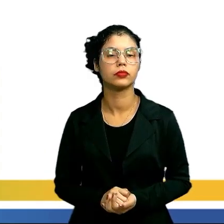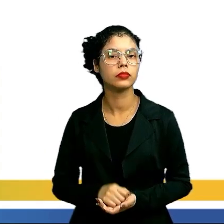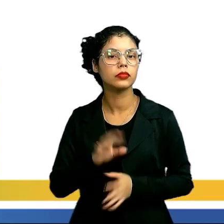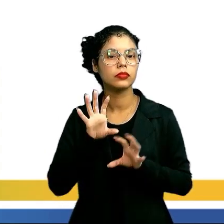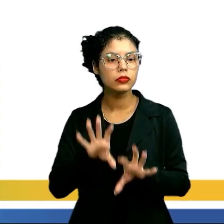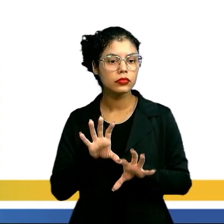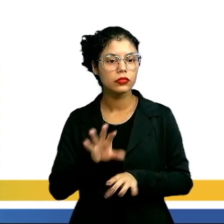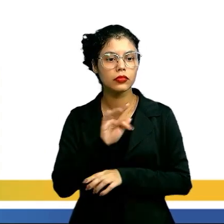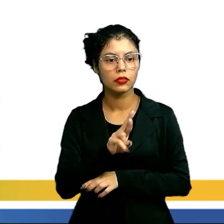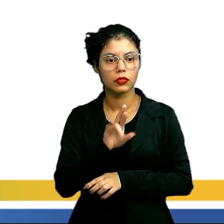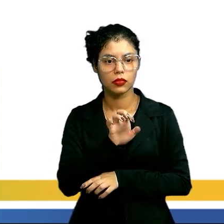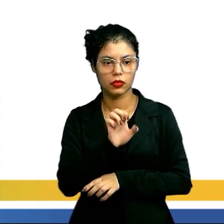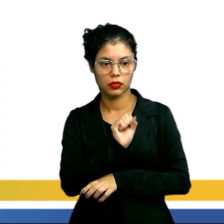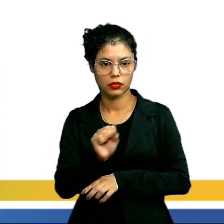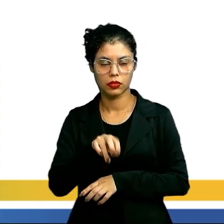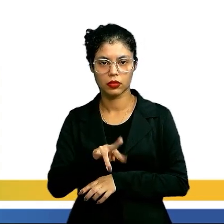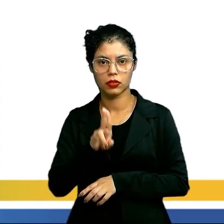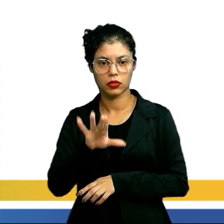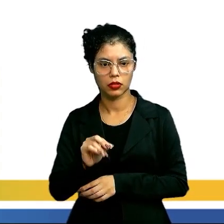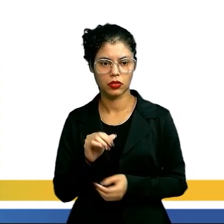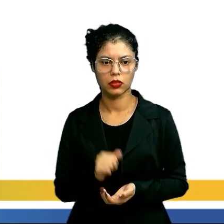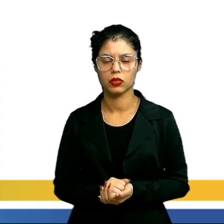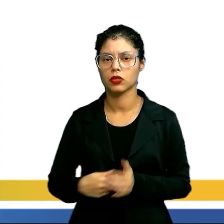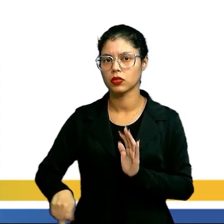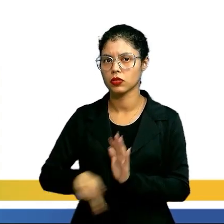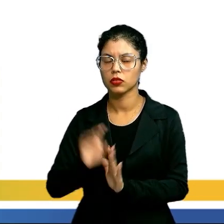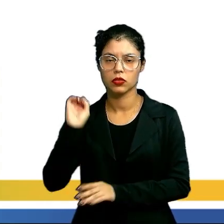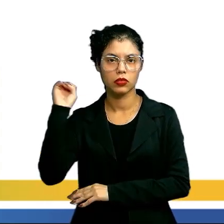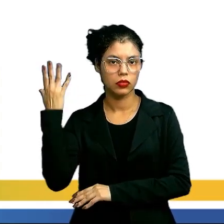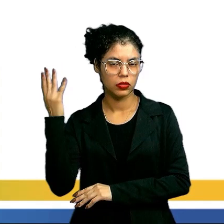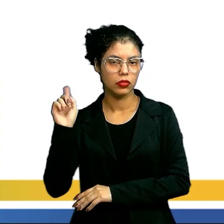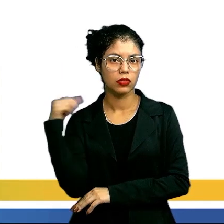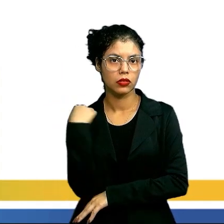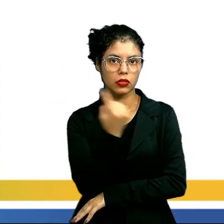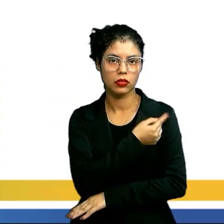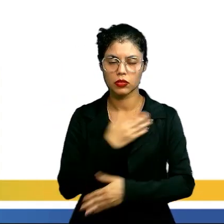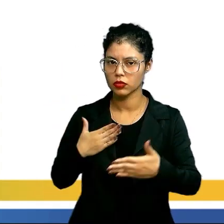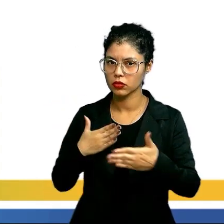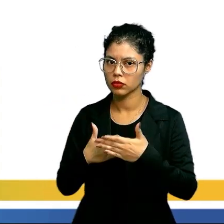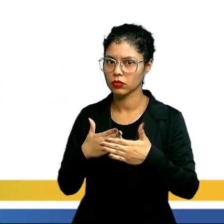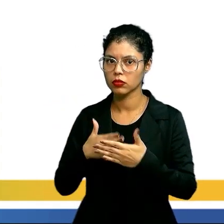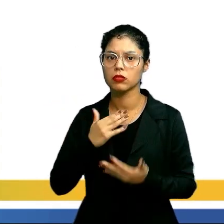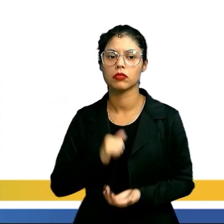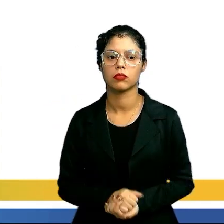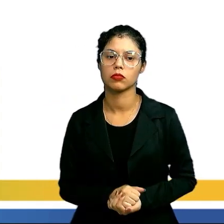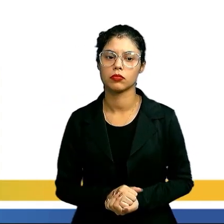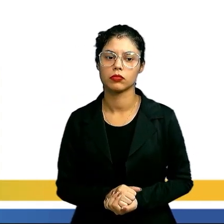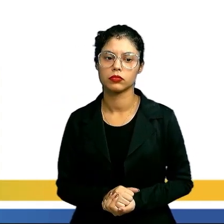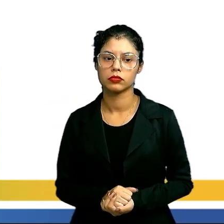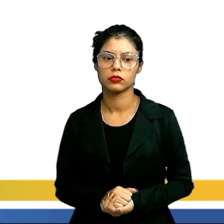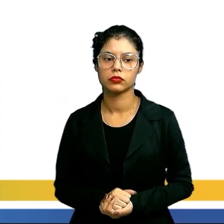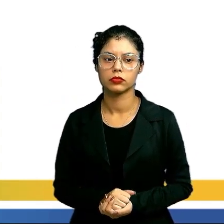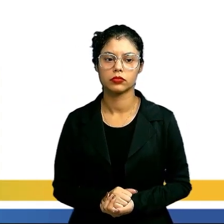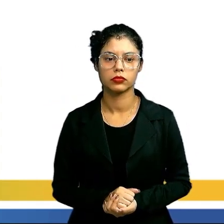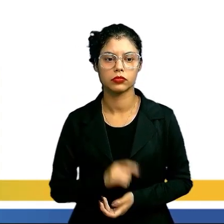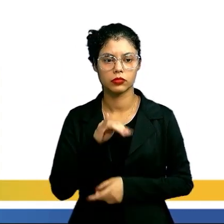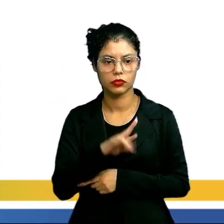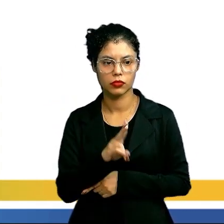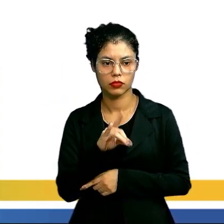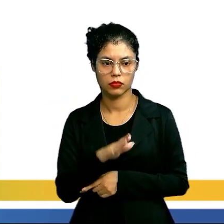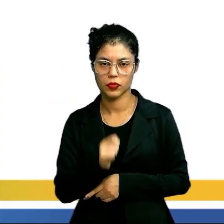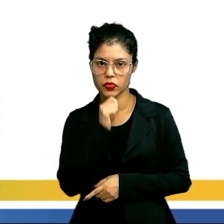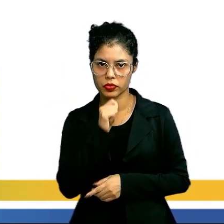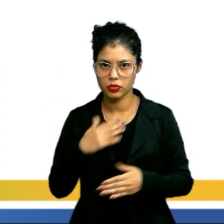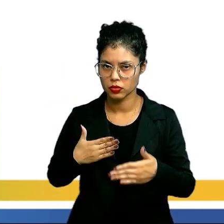ressentimento, ele é, pura e simplesmente, uma causa das nossas limitações. E, ao invés de superar essas